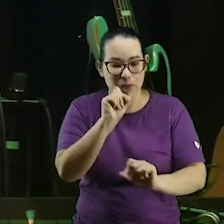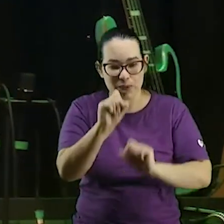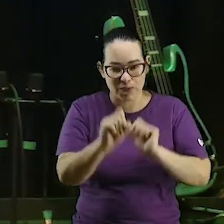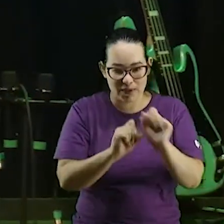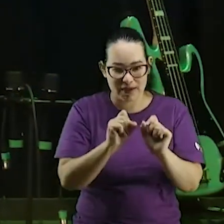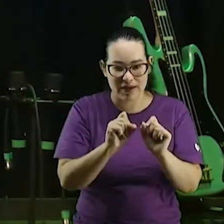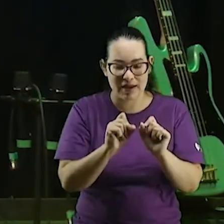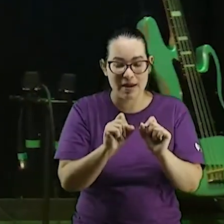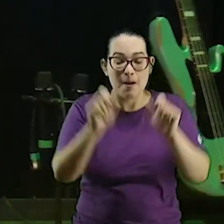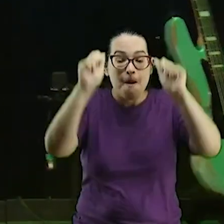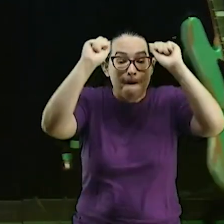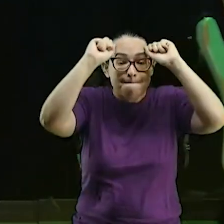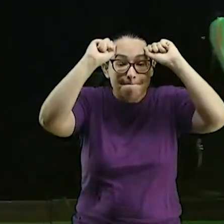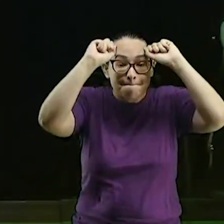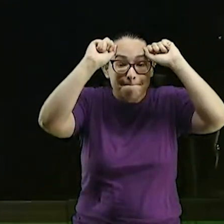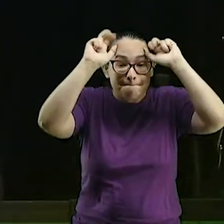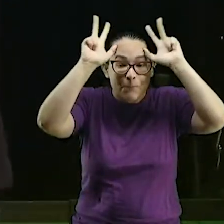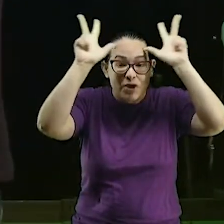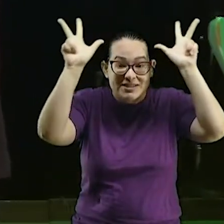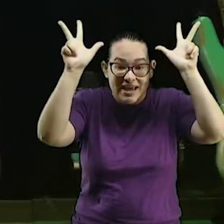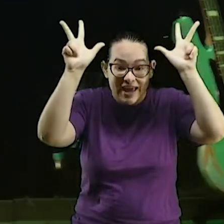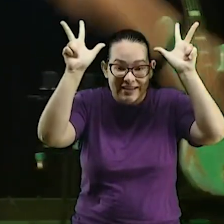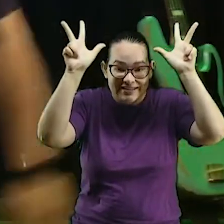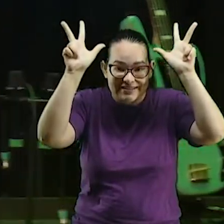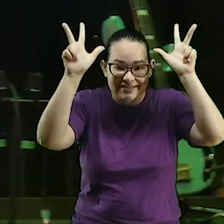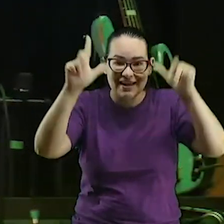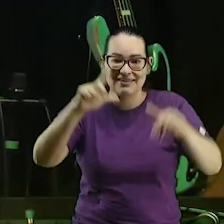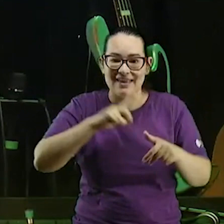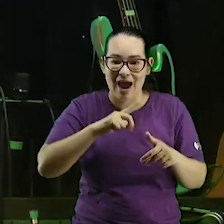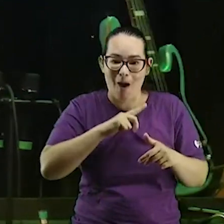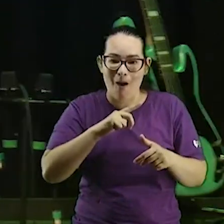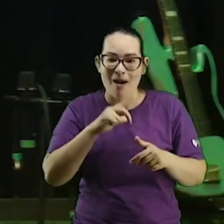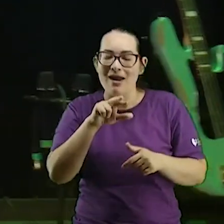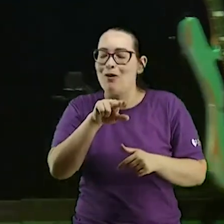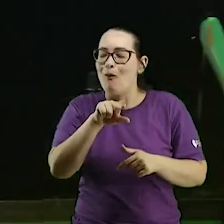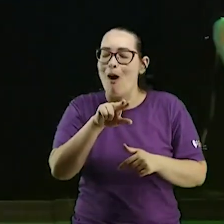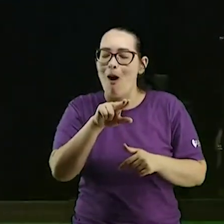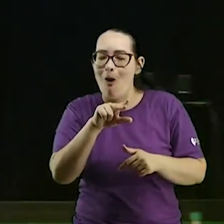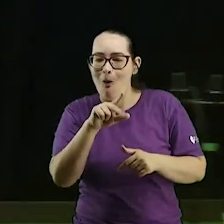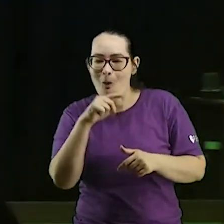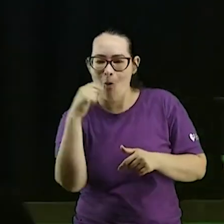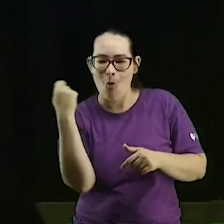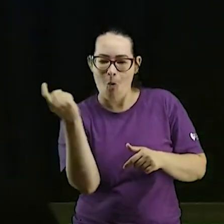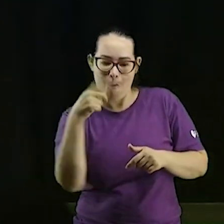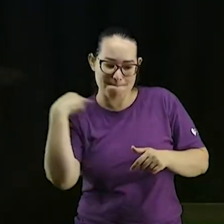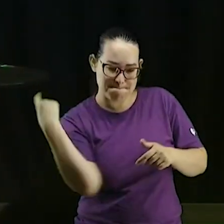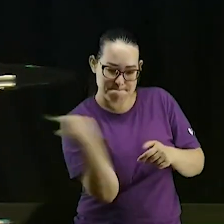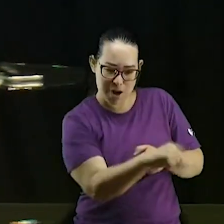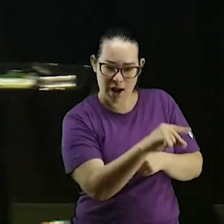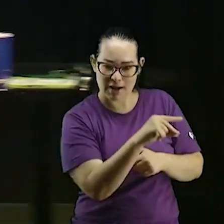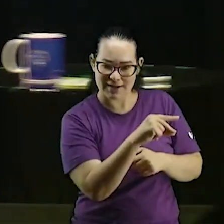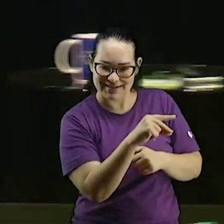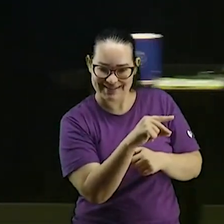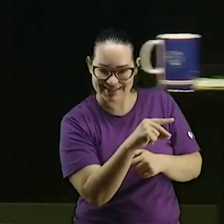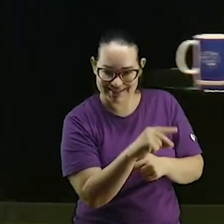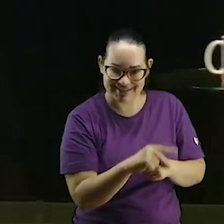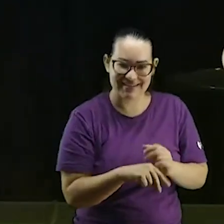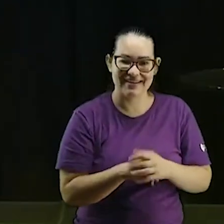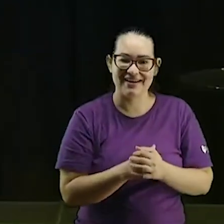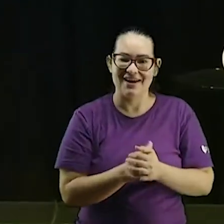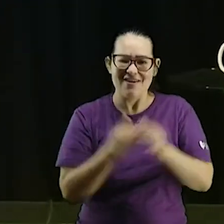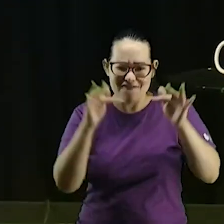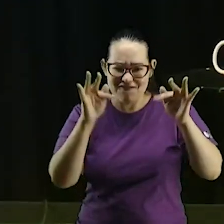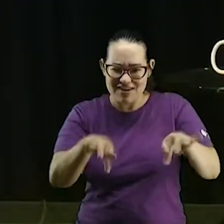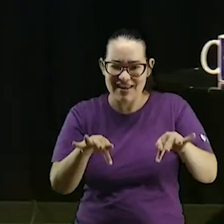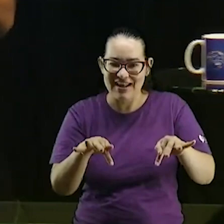quando Moisés dá uma voadora no faraó eu gosto disso ele finaliza ele dá um golpe